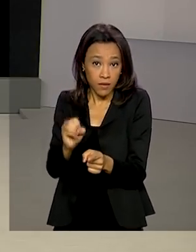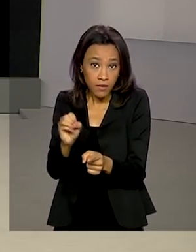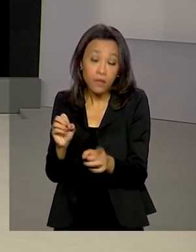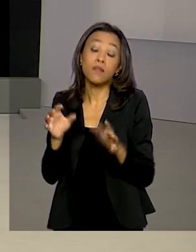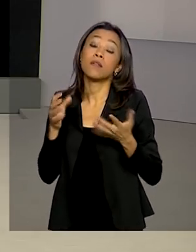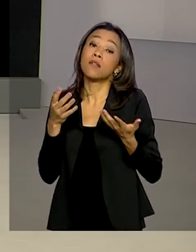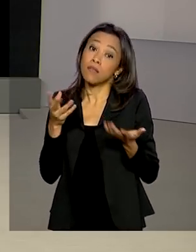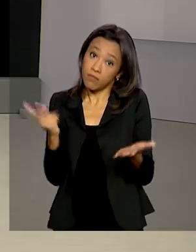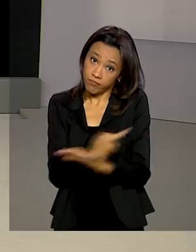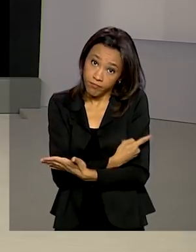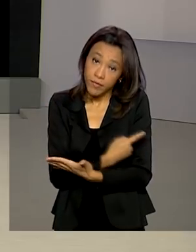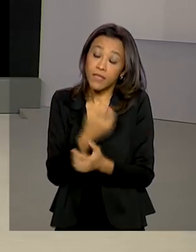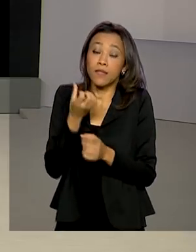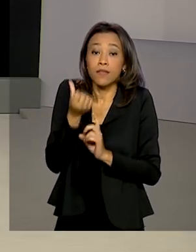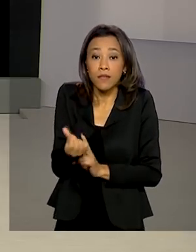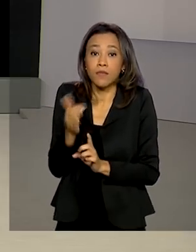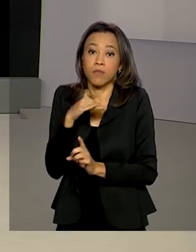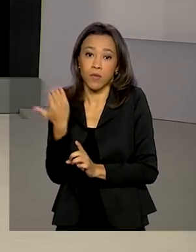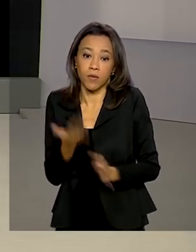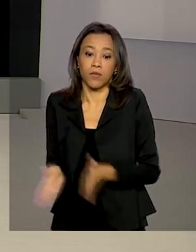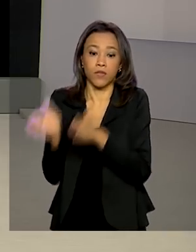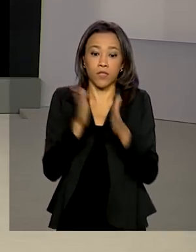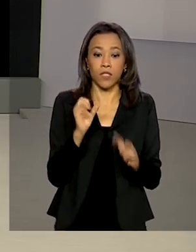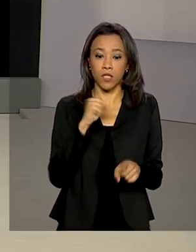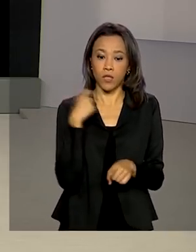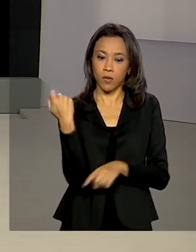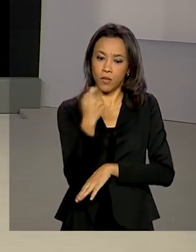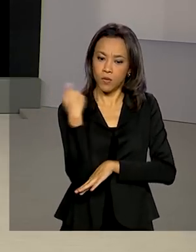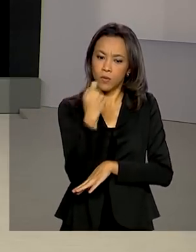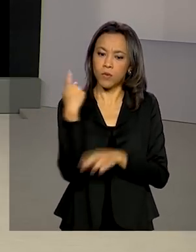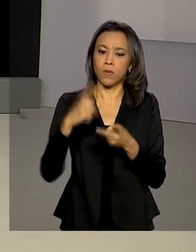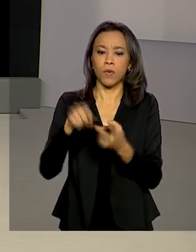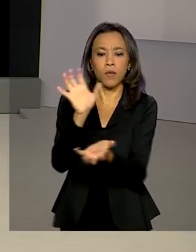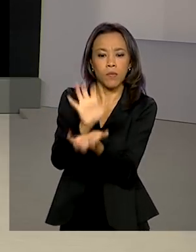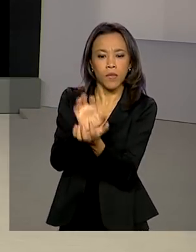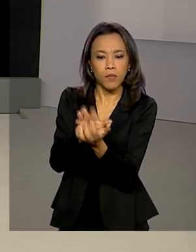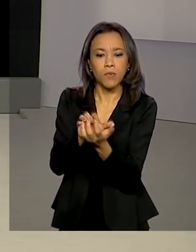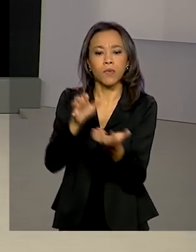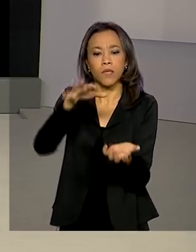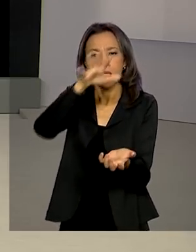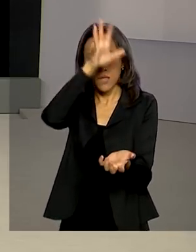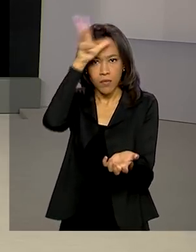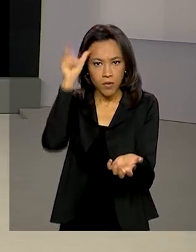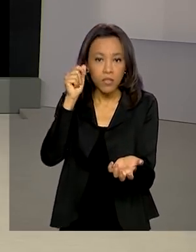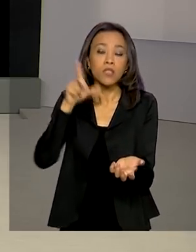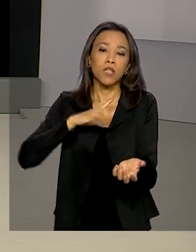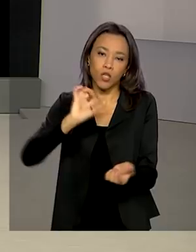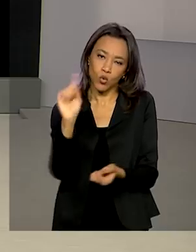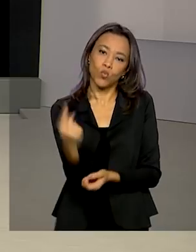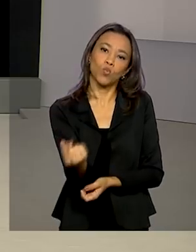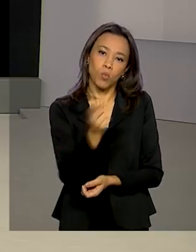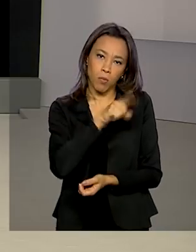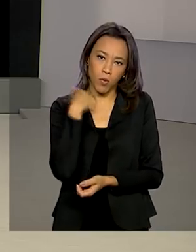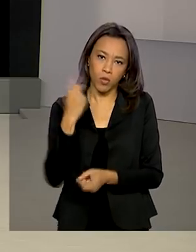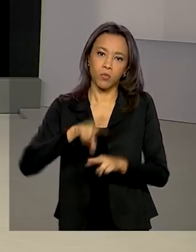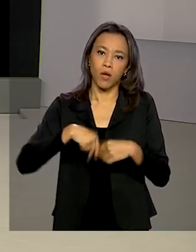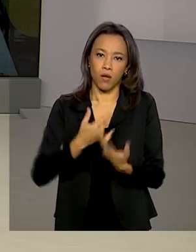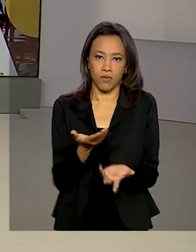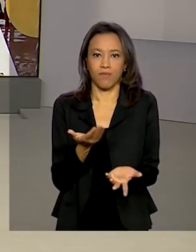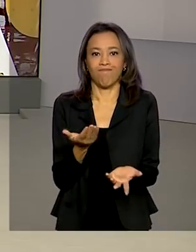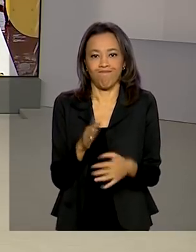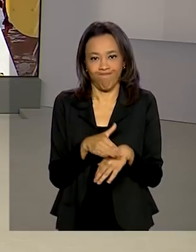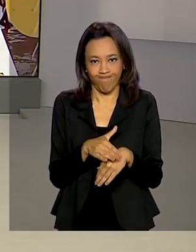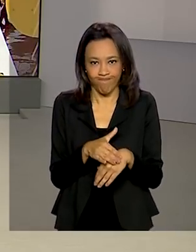mortes. Os estados do Rio Grande do Sul, Amazonas e Pernambuco já registram um óbito por causa da doença.